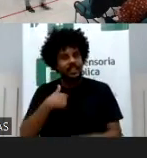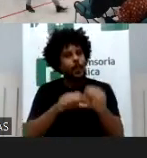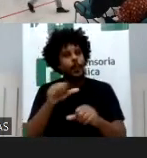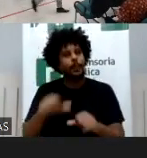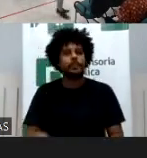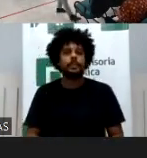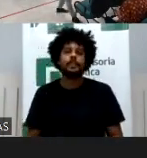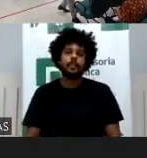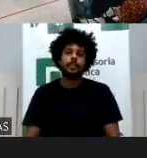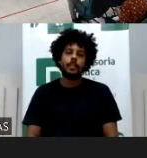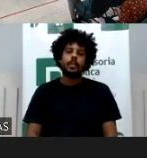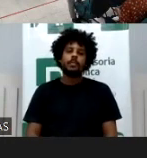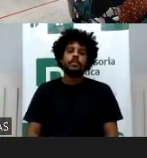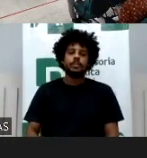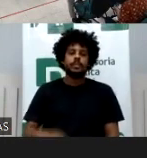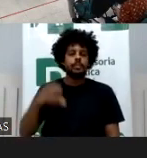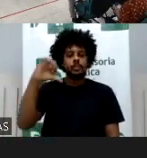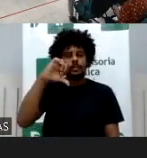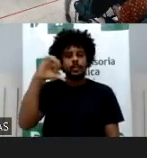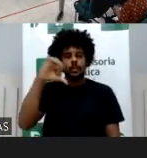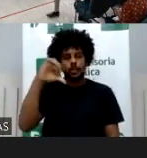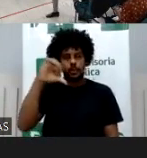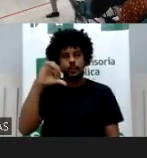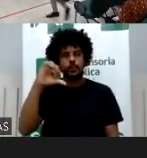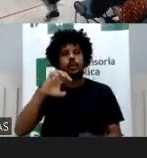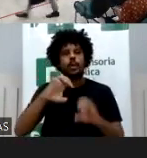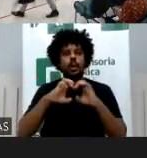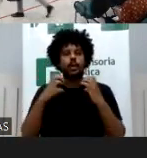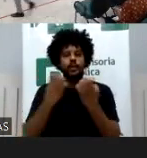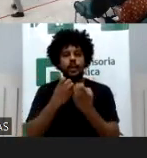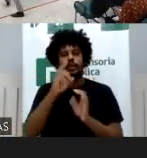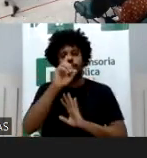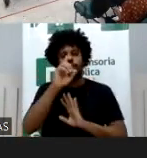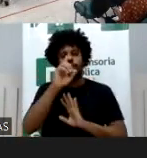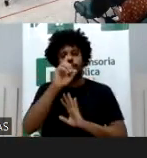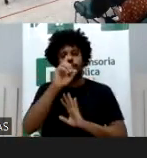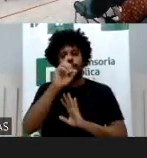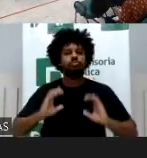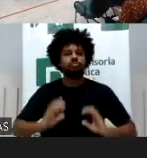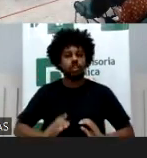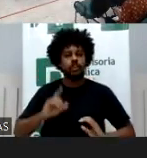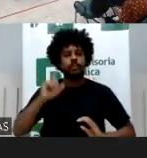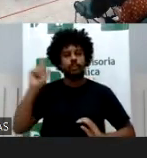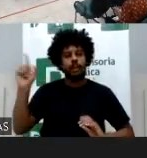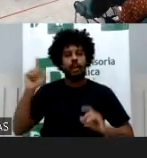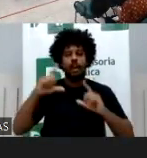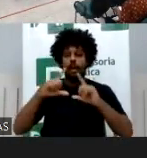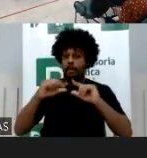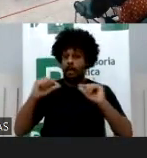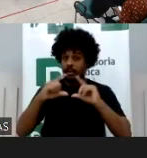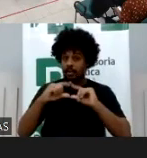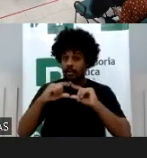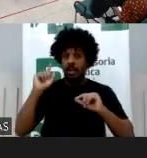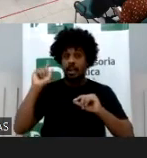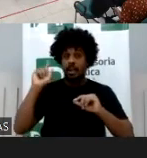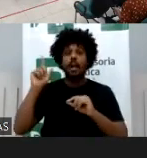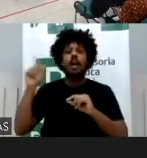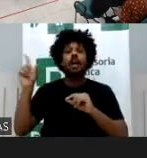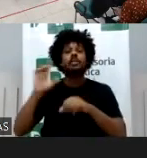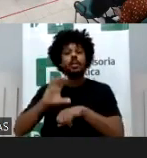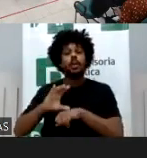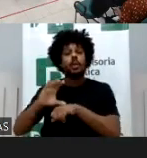Na nona jornada de direito civil do CJF que ocorreu em maio de 2022, em Brasília, tá? Conselho da Justiça Federal,